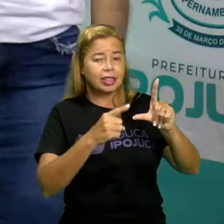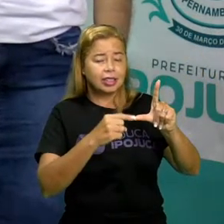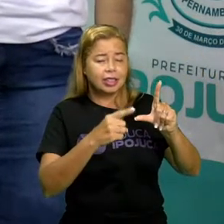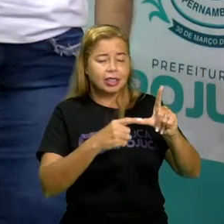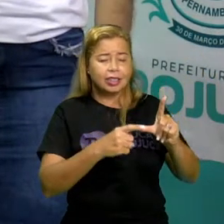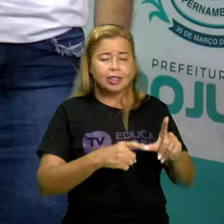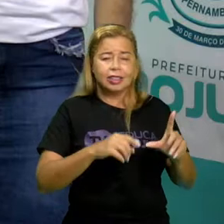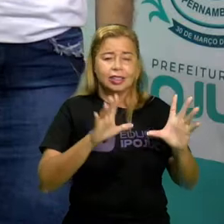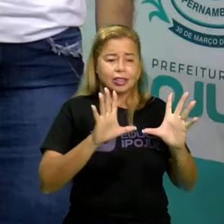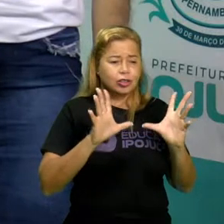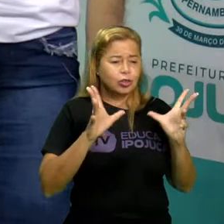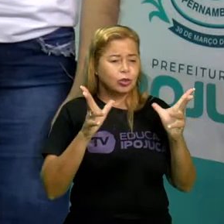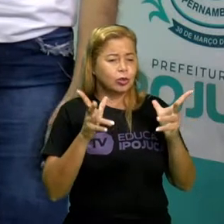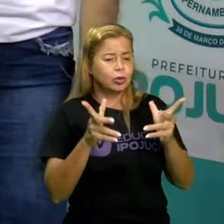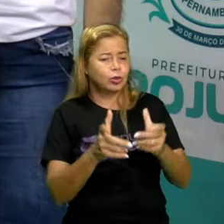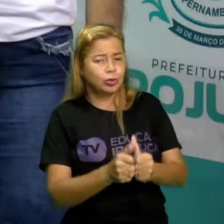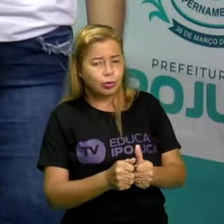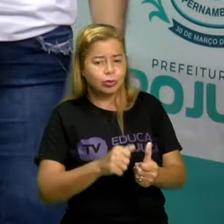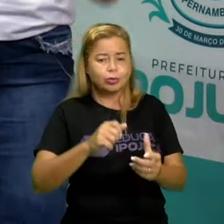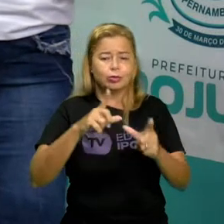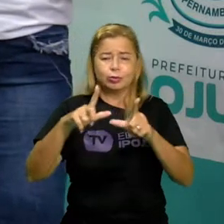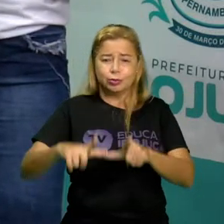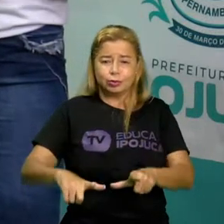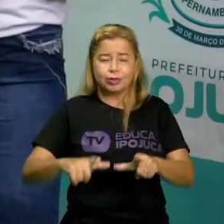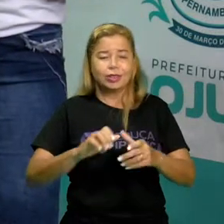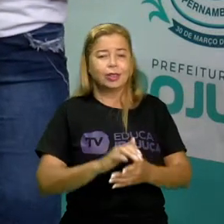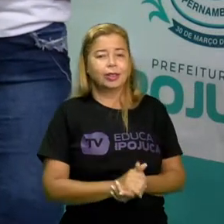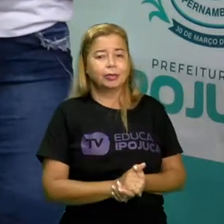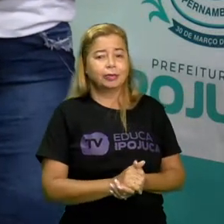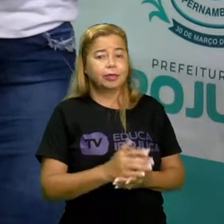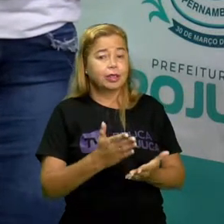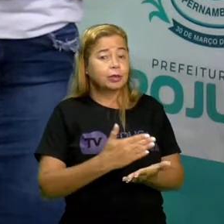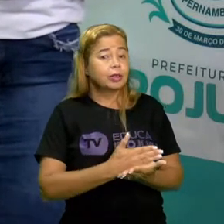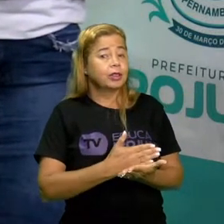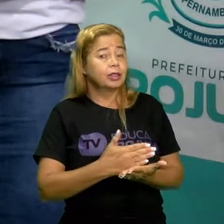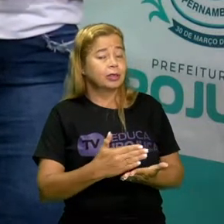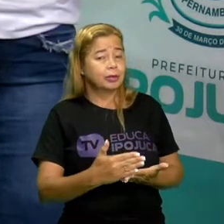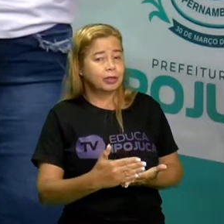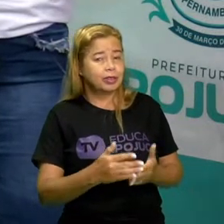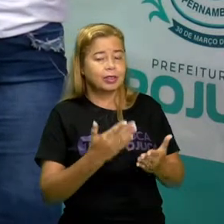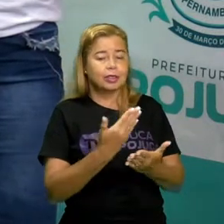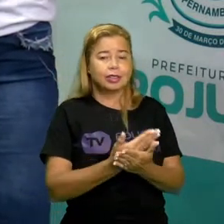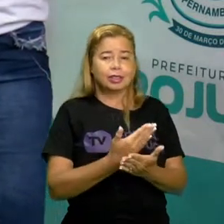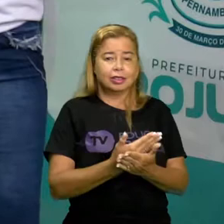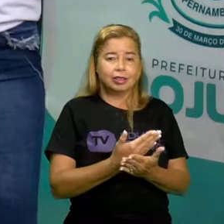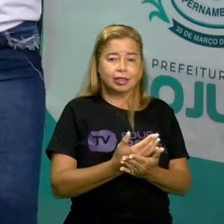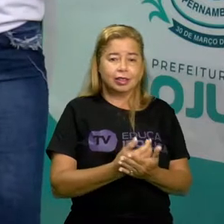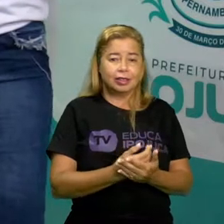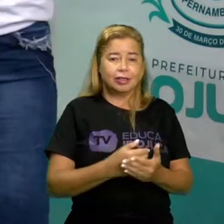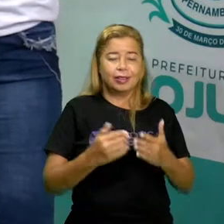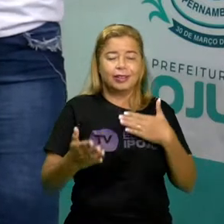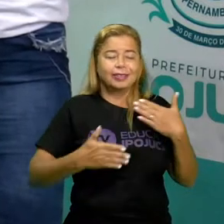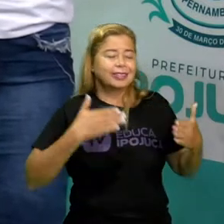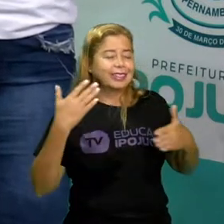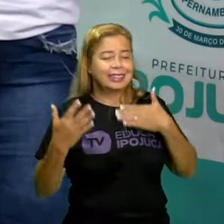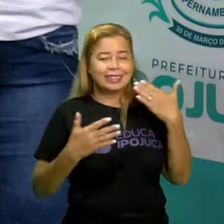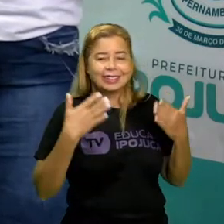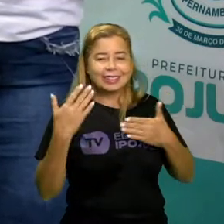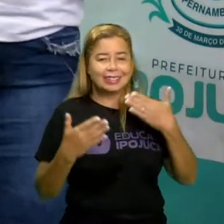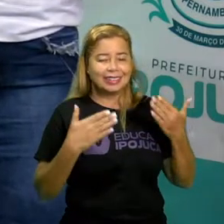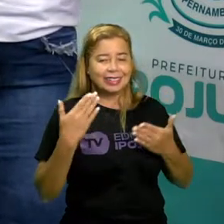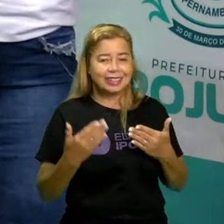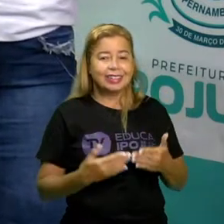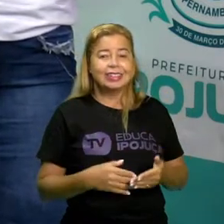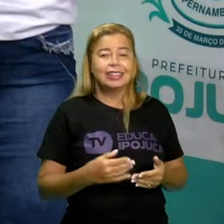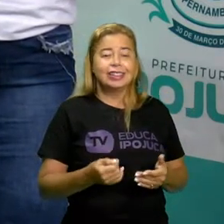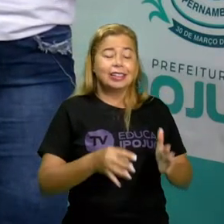parte. Isso mesmo, crianças. E para iniciarmos a nossa aula com muita alegria, eu trouxe